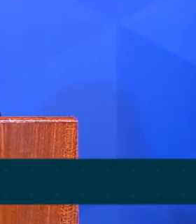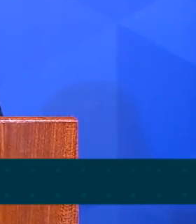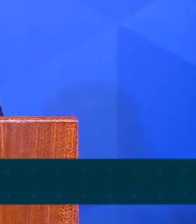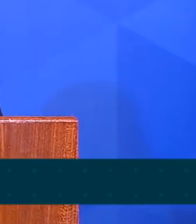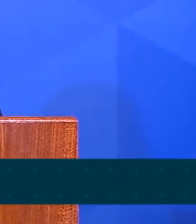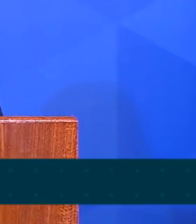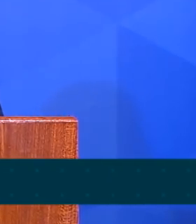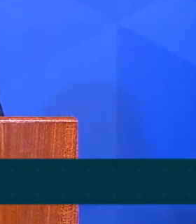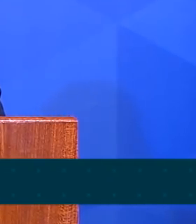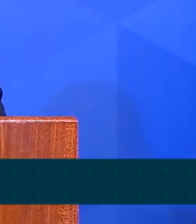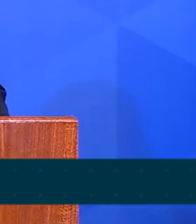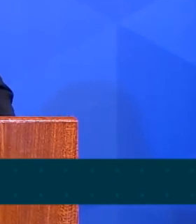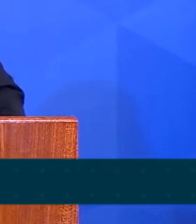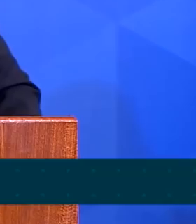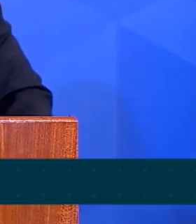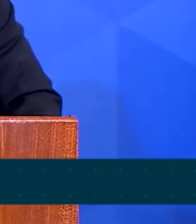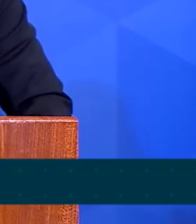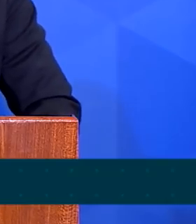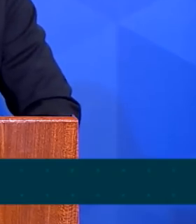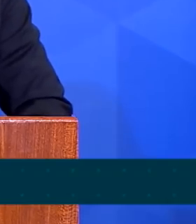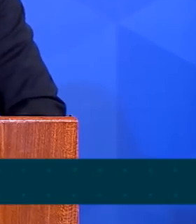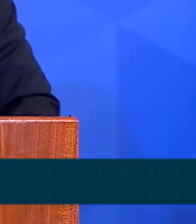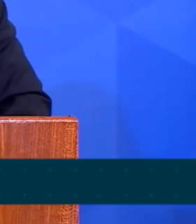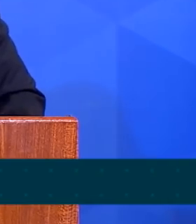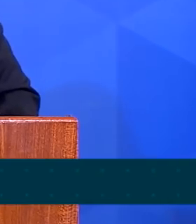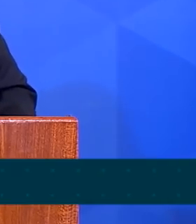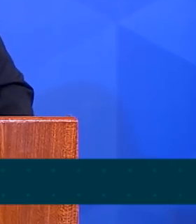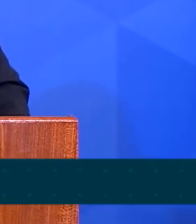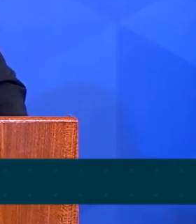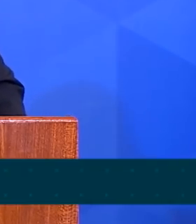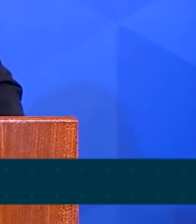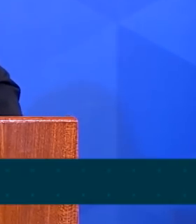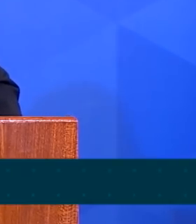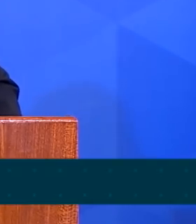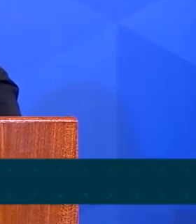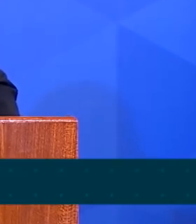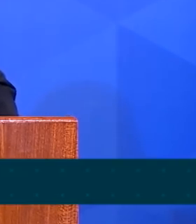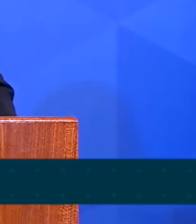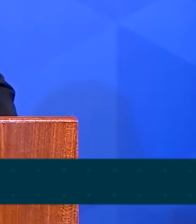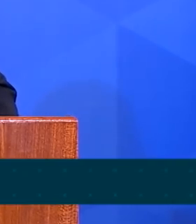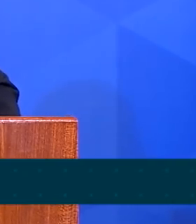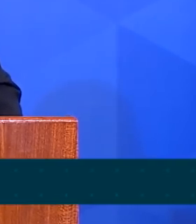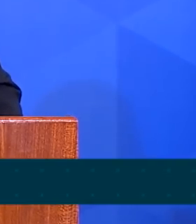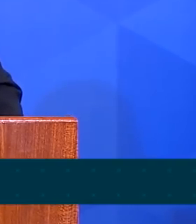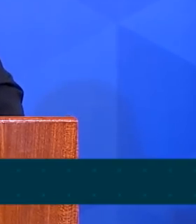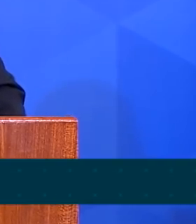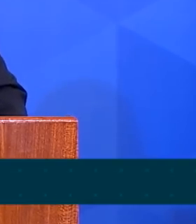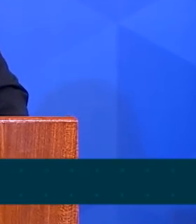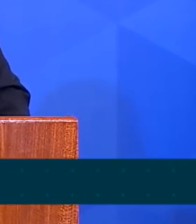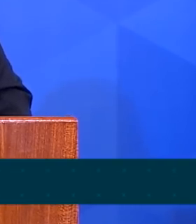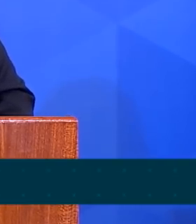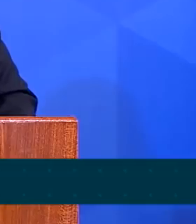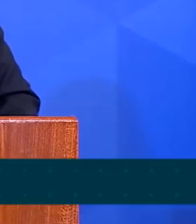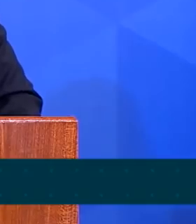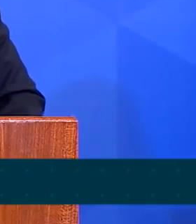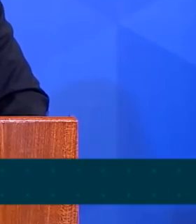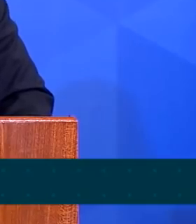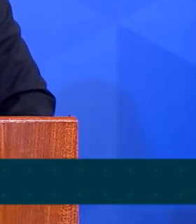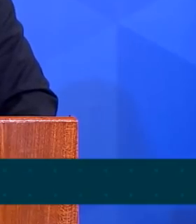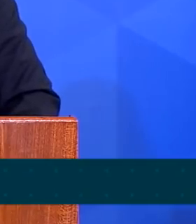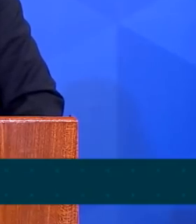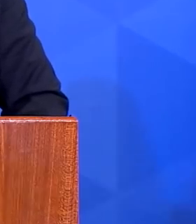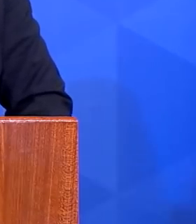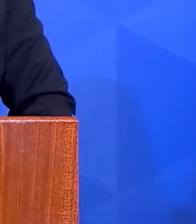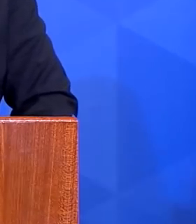respeitam? Não existe coisa mais bela do que isso. O Brasil realmente é um país abençoado.